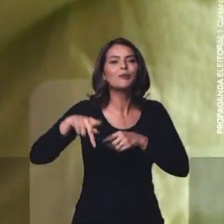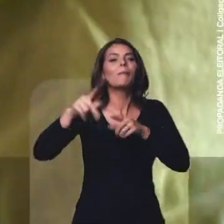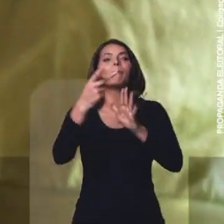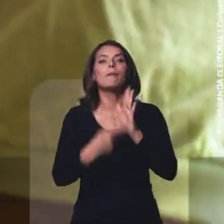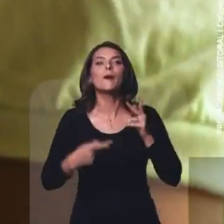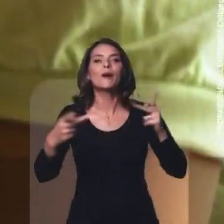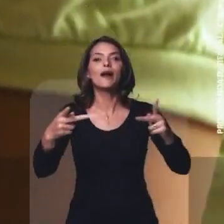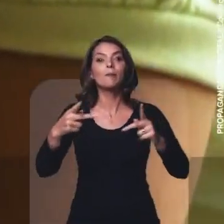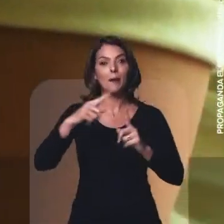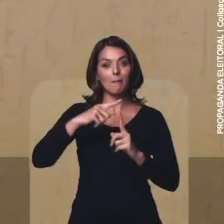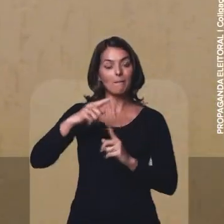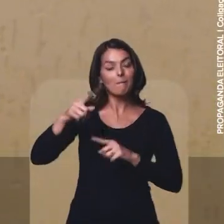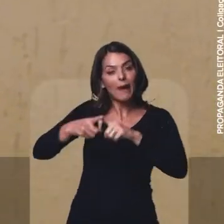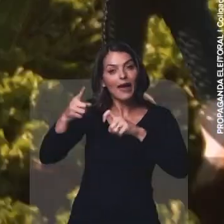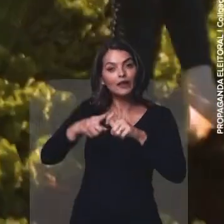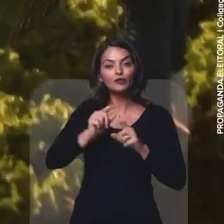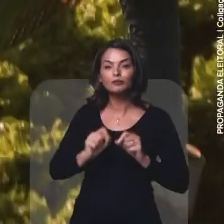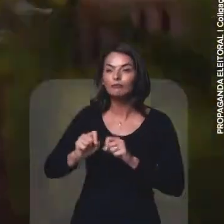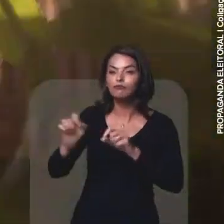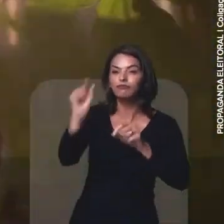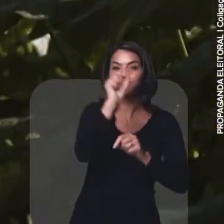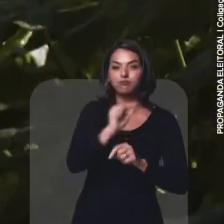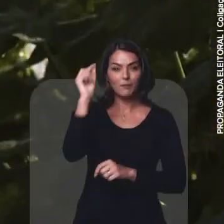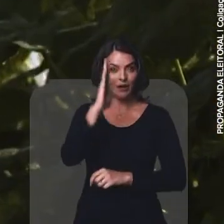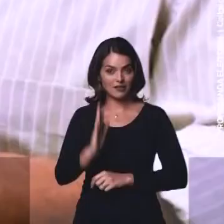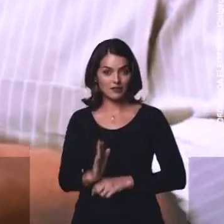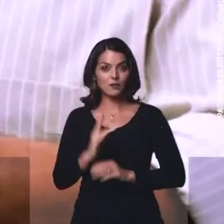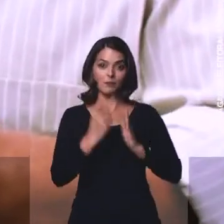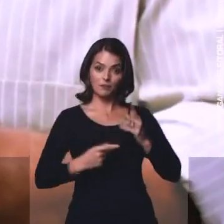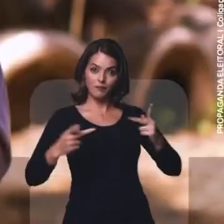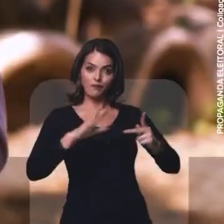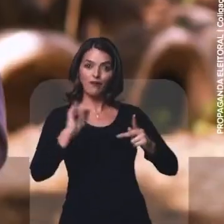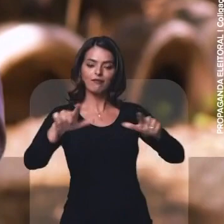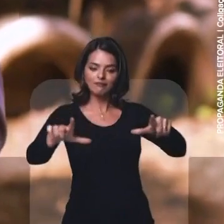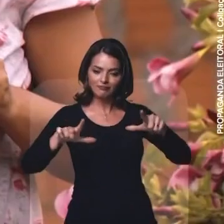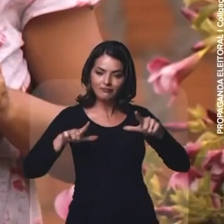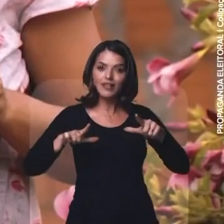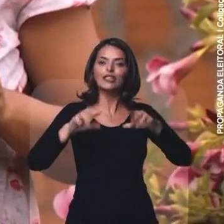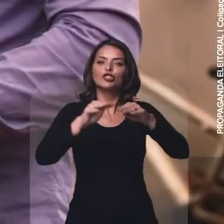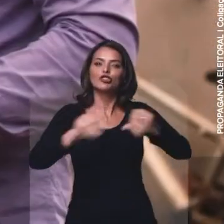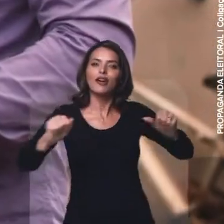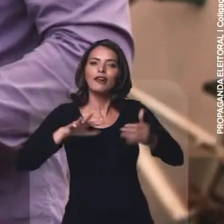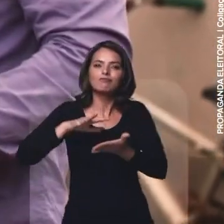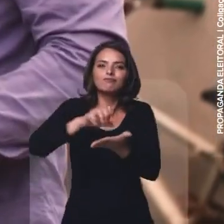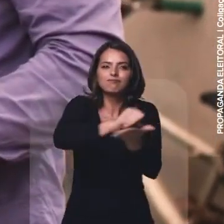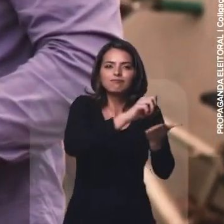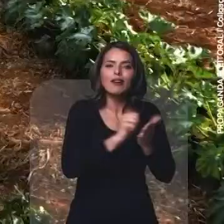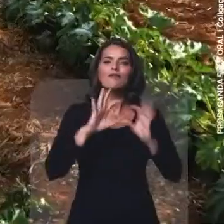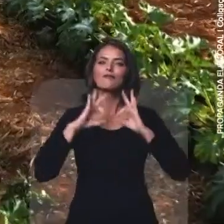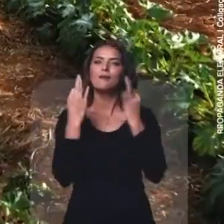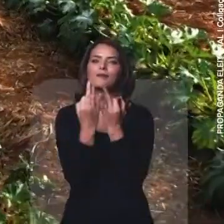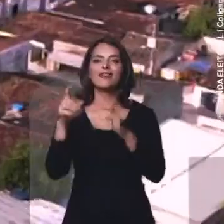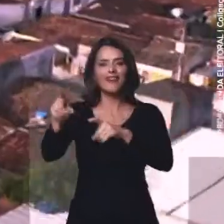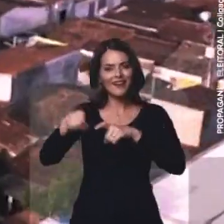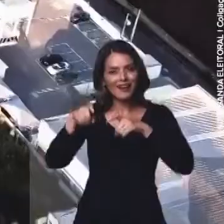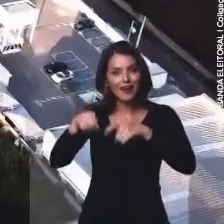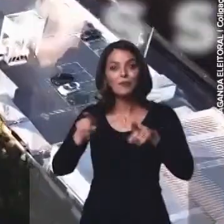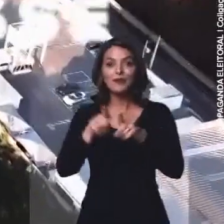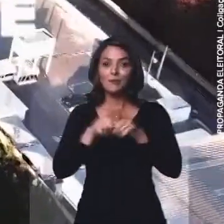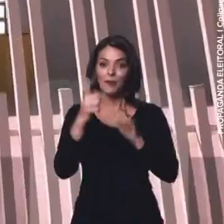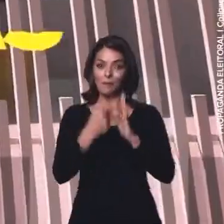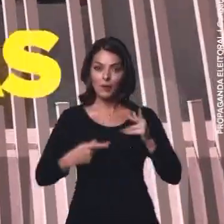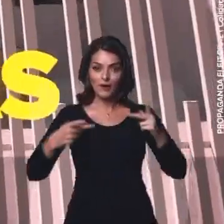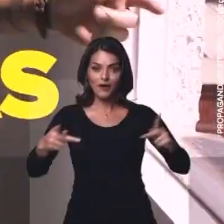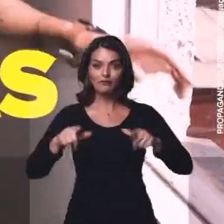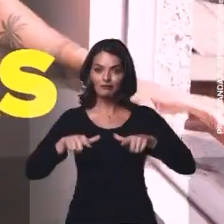programa Médicos pelo Brasil. O nosso presidente também vai entregar títulos de terra para todas as famílias do campo e fazer o